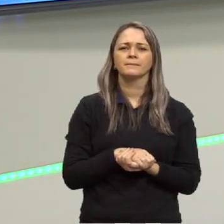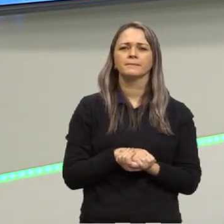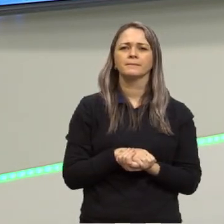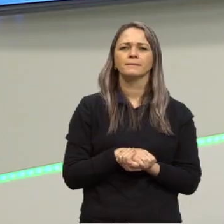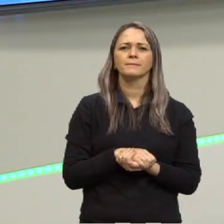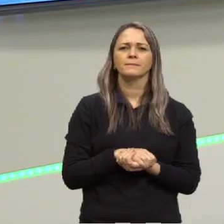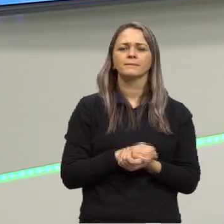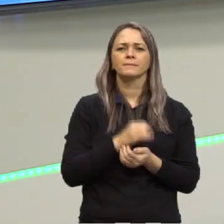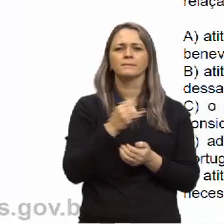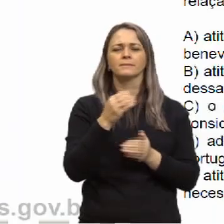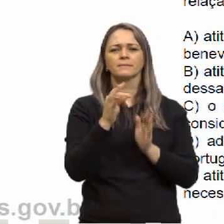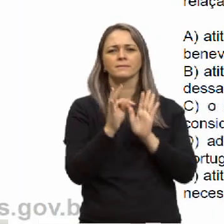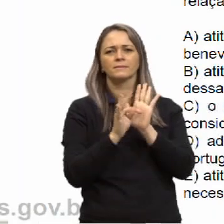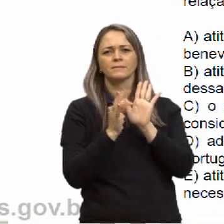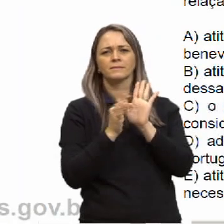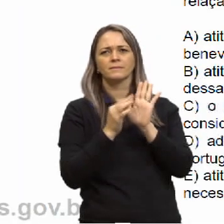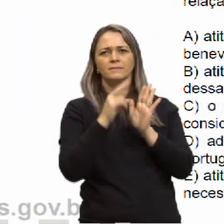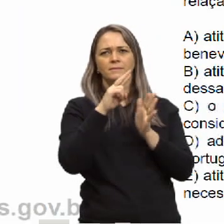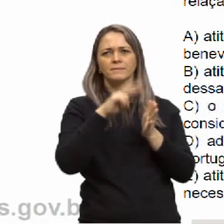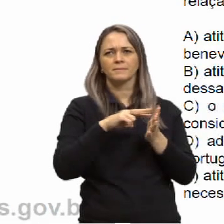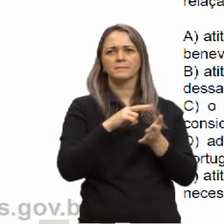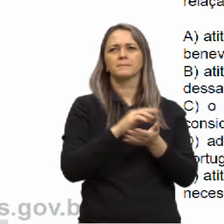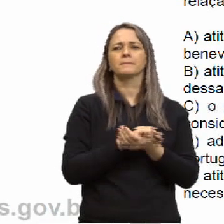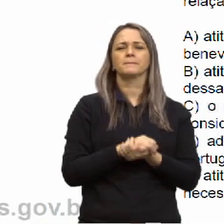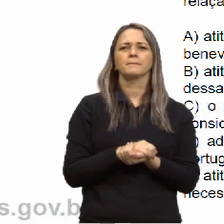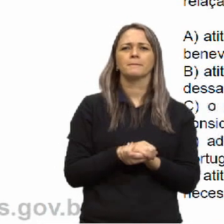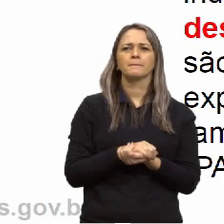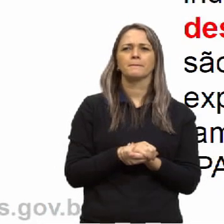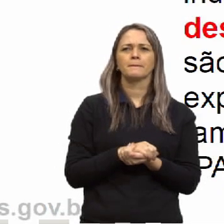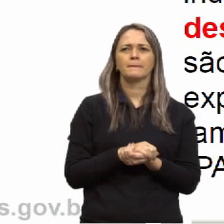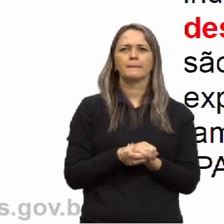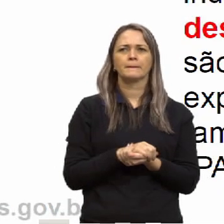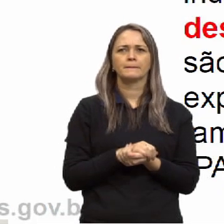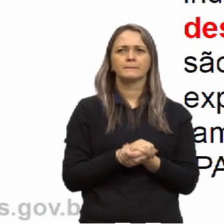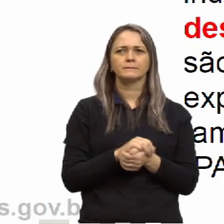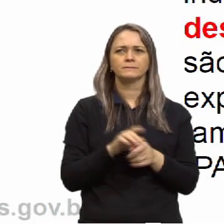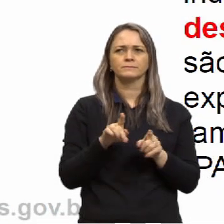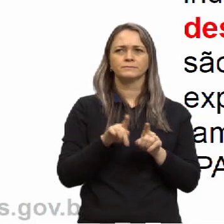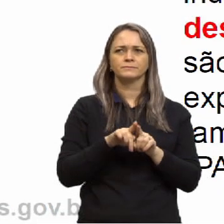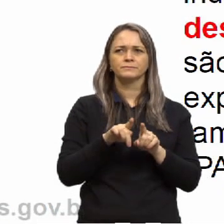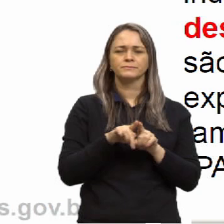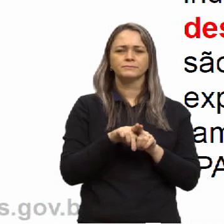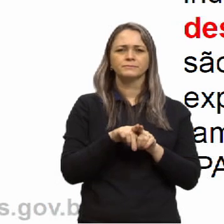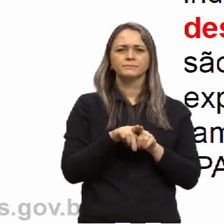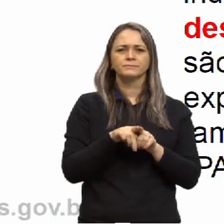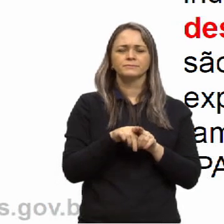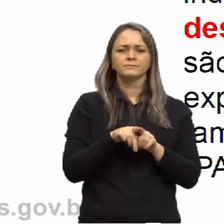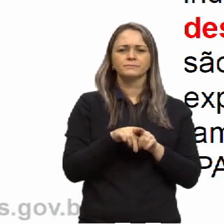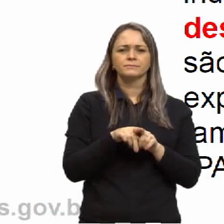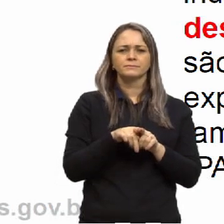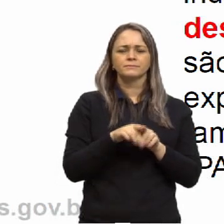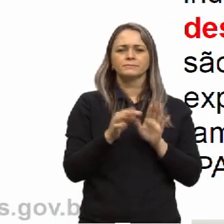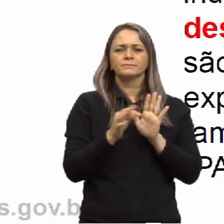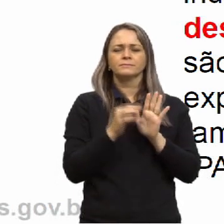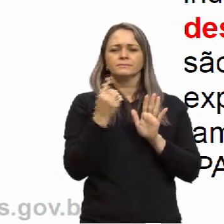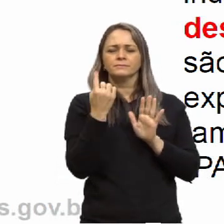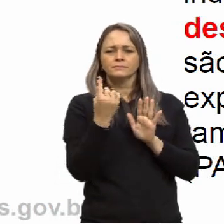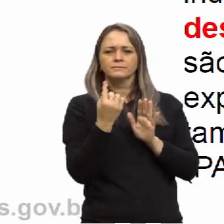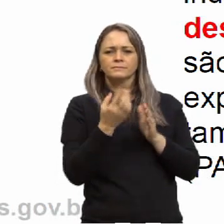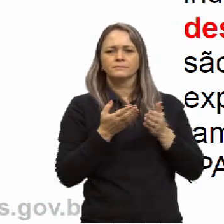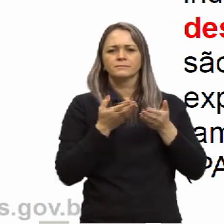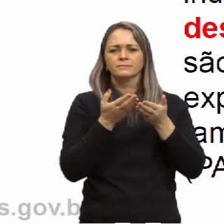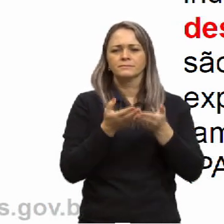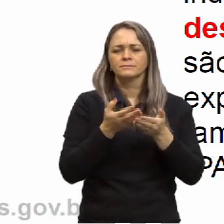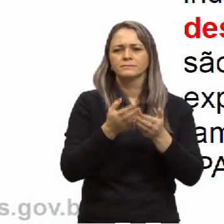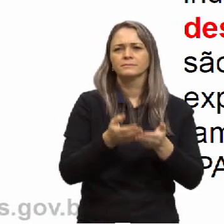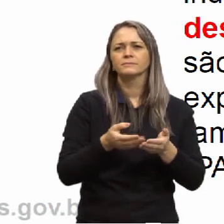um último texto para a gente olhar e daí eu encerro a nossa aula eu também trouxe ele em slides maiores texto 1 acompanhando os